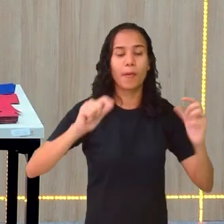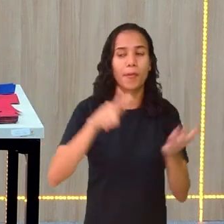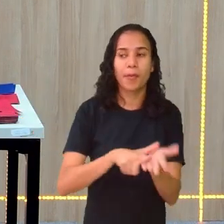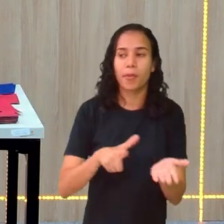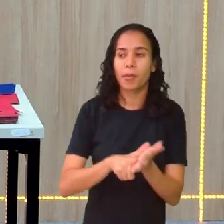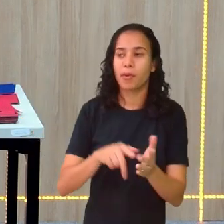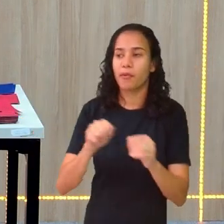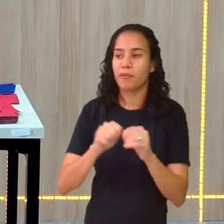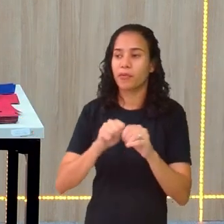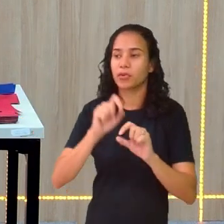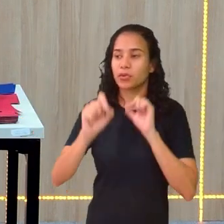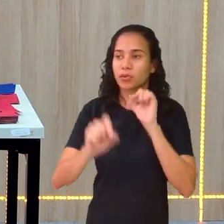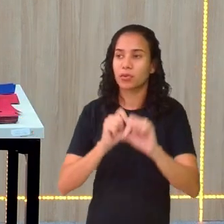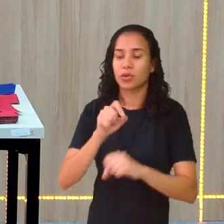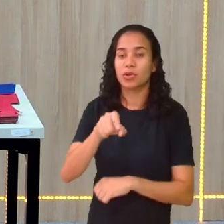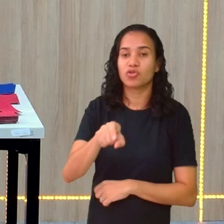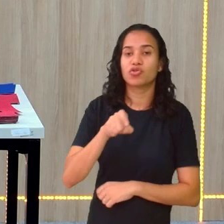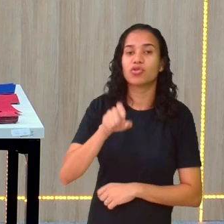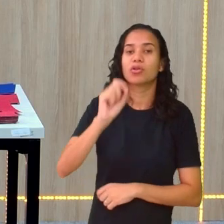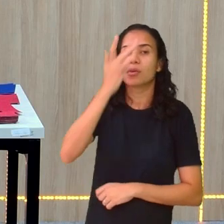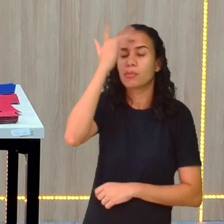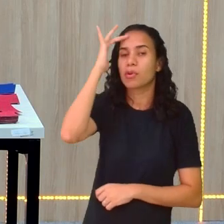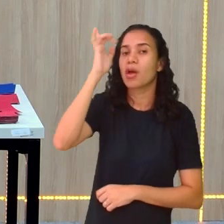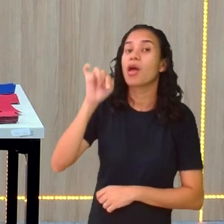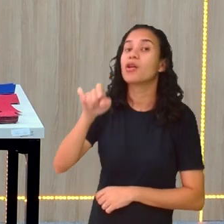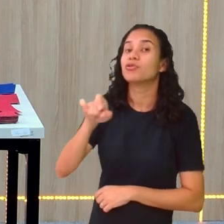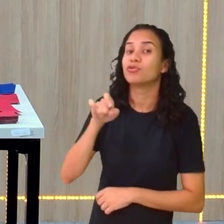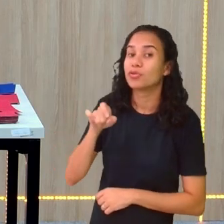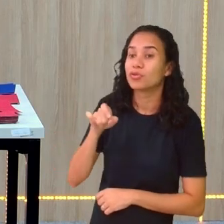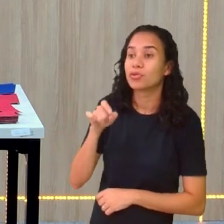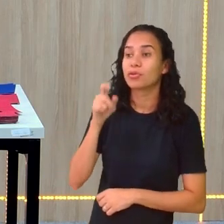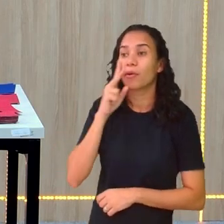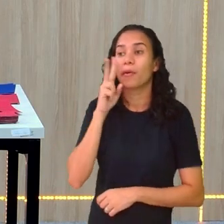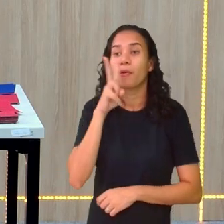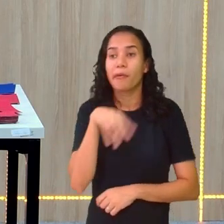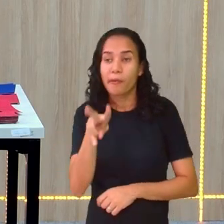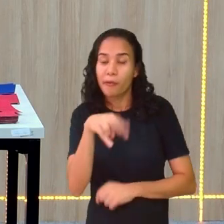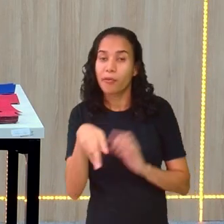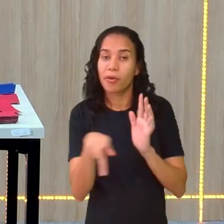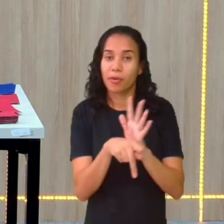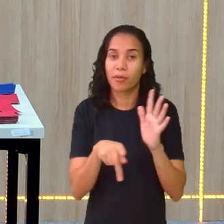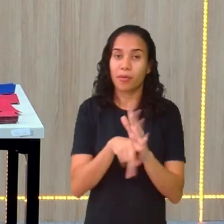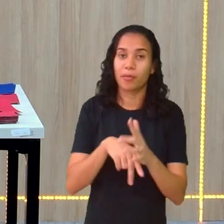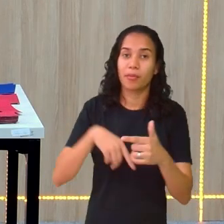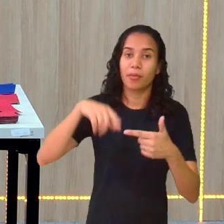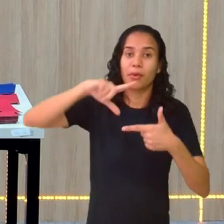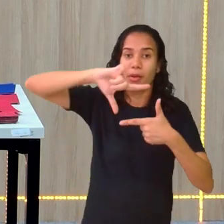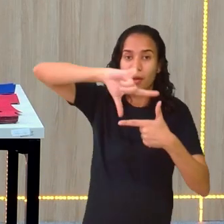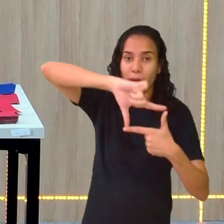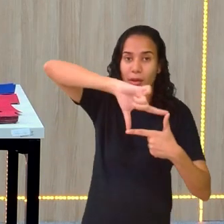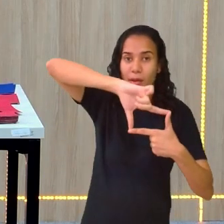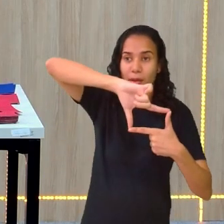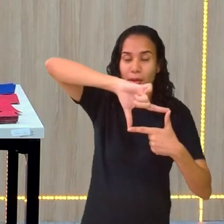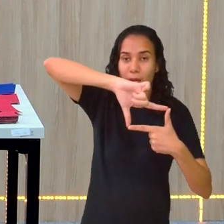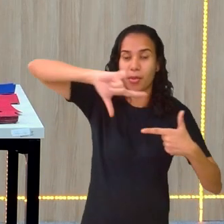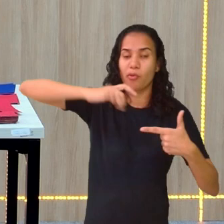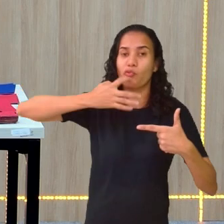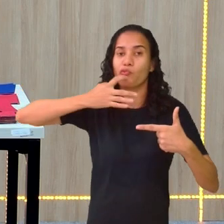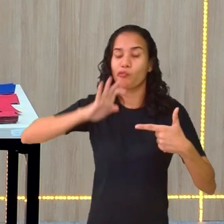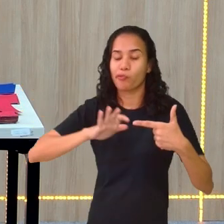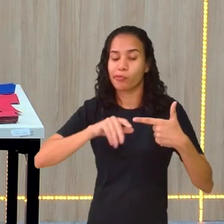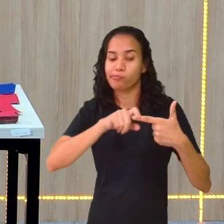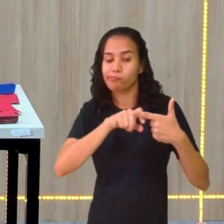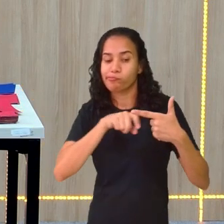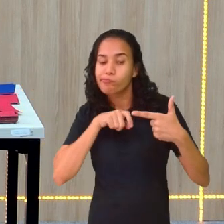fazer? X. Quem é X? A gente já viu que é esse retângulo, que o lado eu desconheço, é